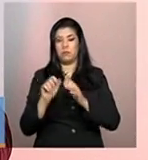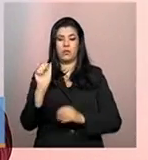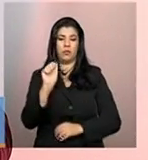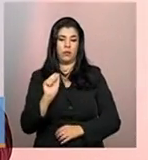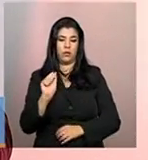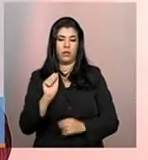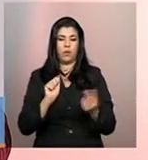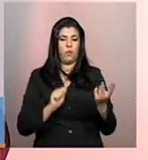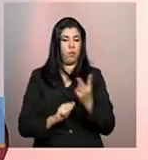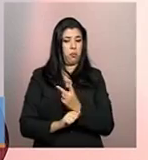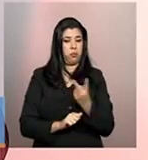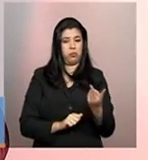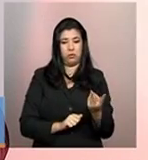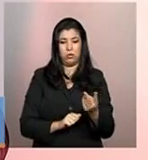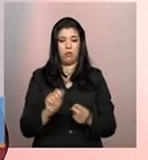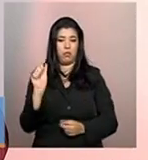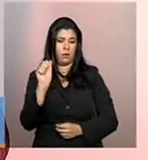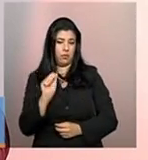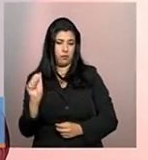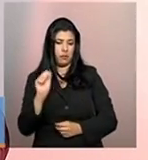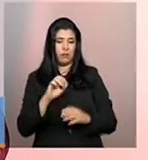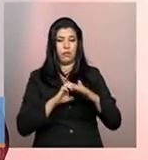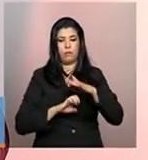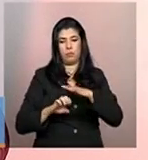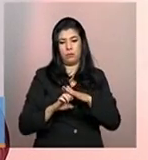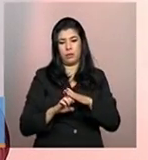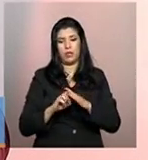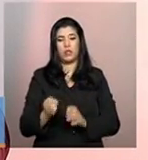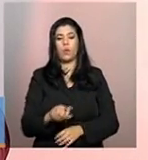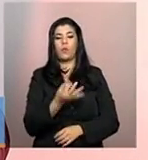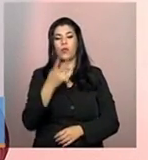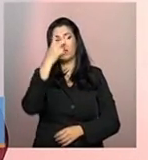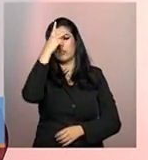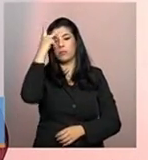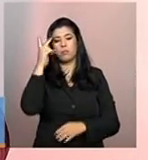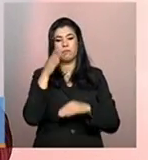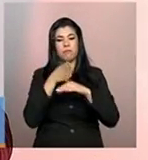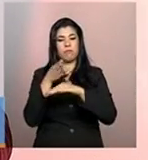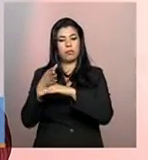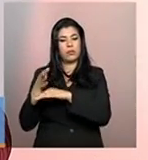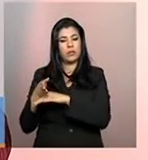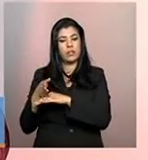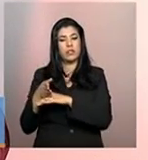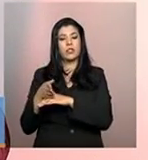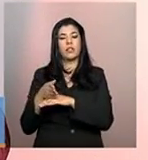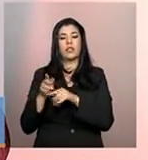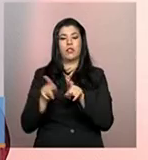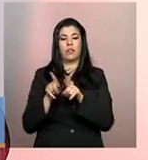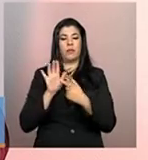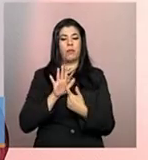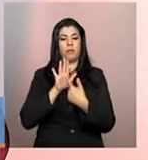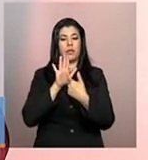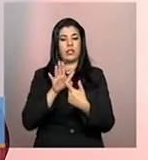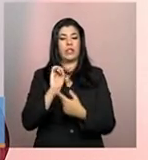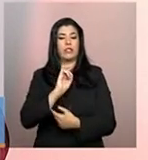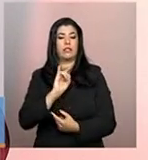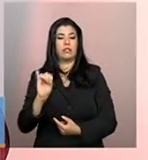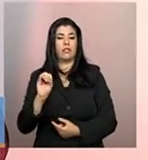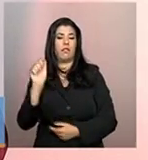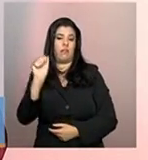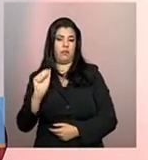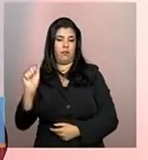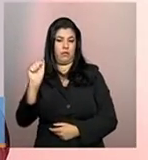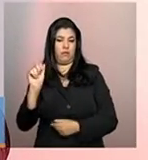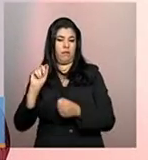coisas, porque ele tem que quantificar. E ainda vai nos dizer se essa oferta for feita pela entidade,